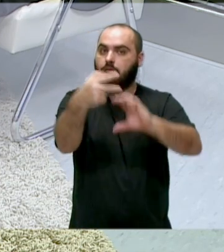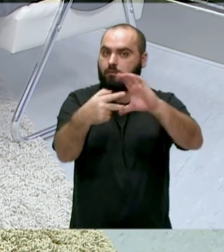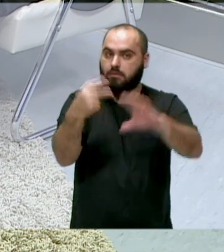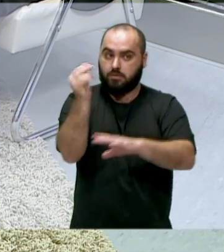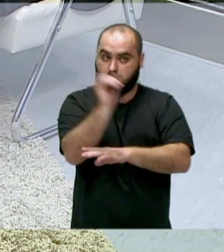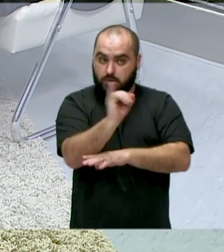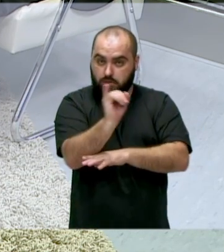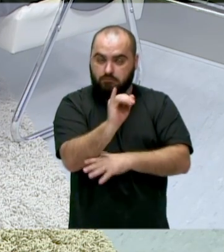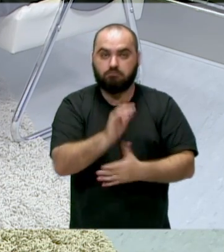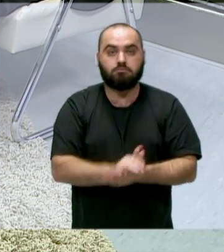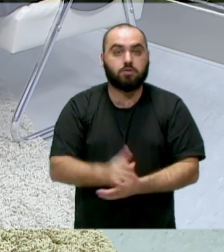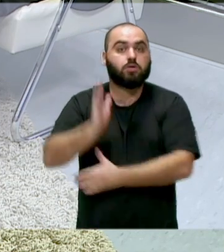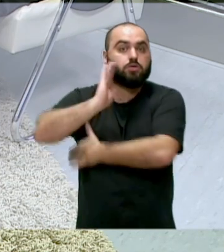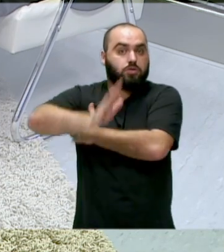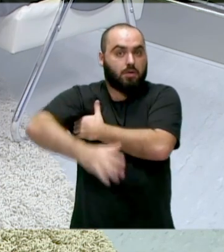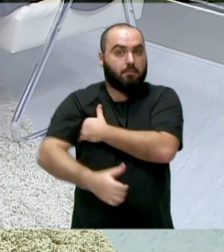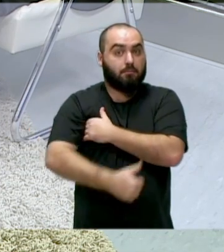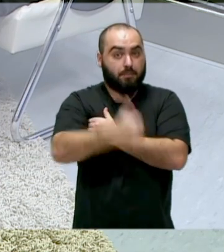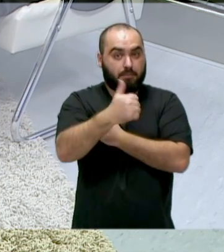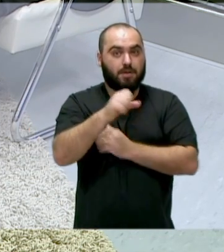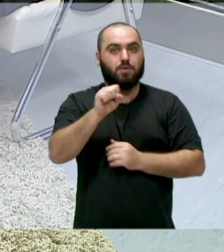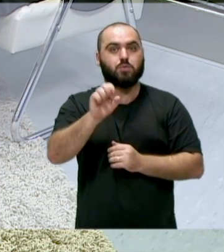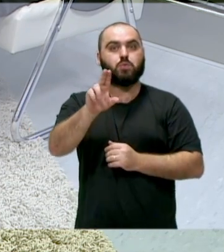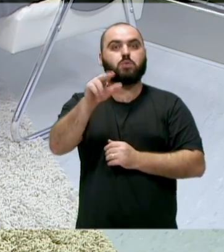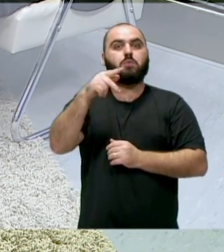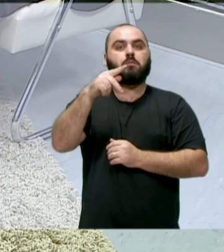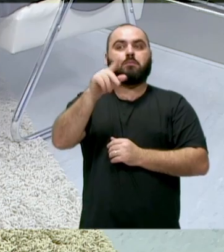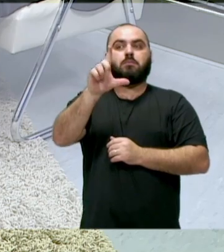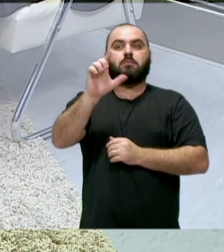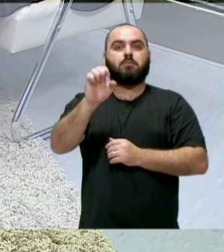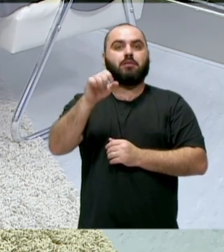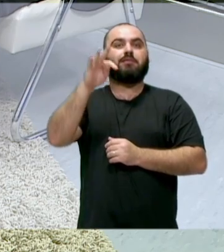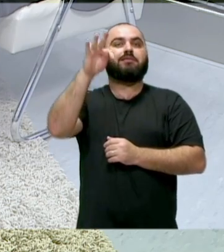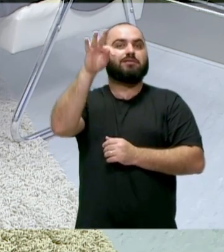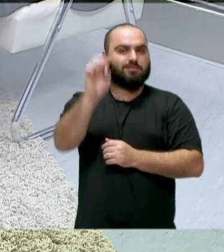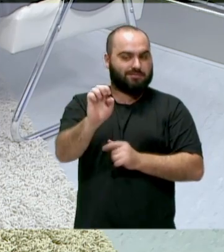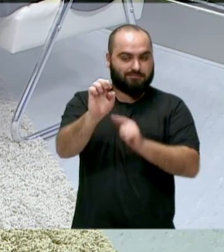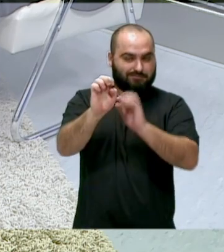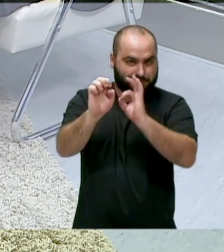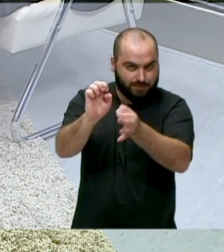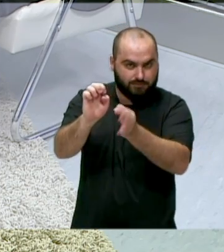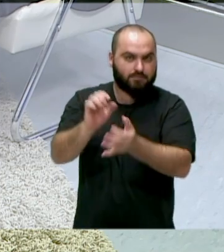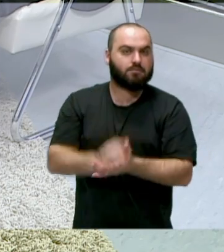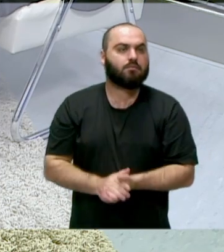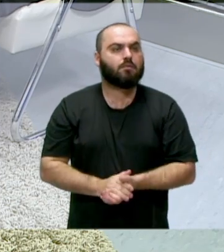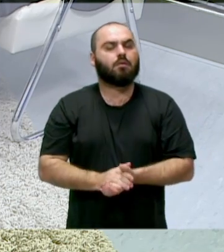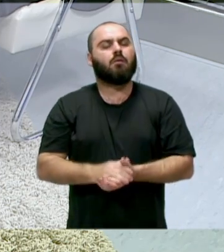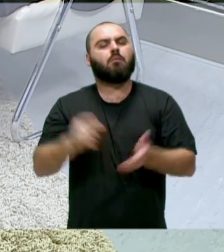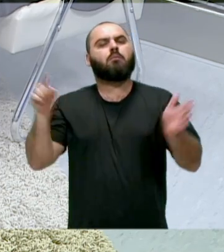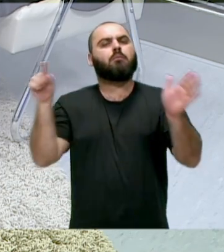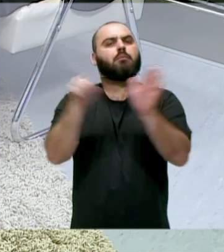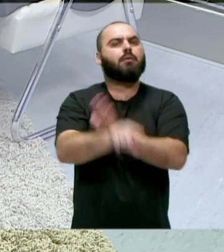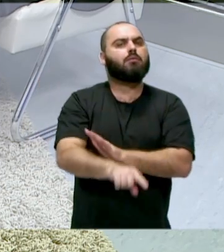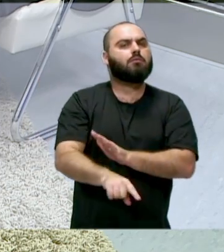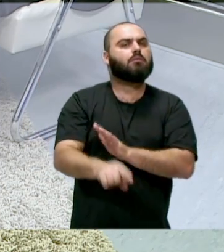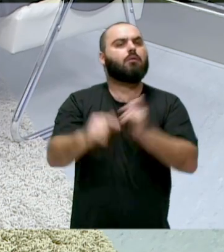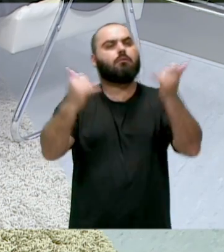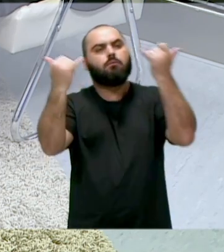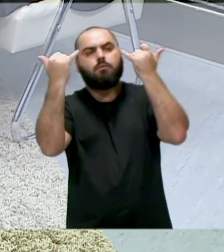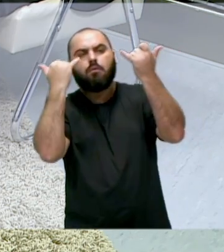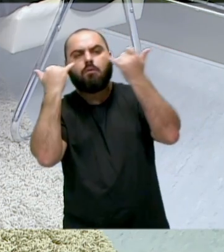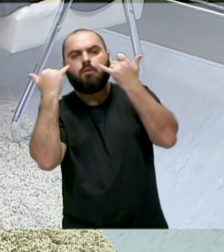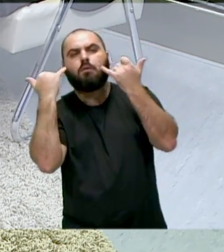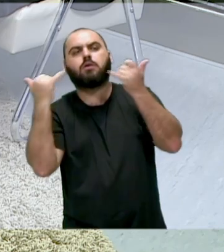conquistou a primeira suplência nas eleições de 2020. Como que o senhor recebeu a notícia de que teria a